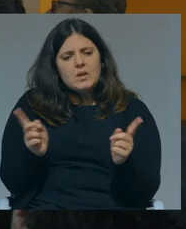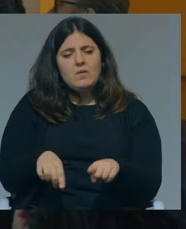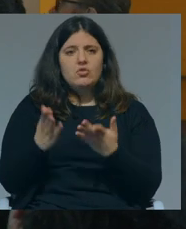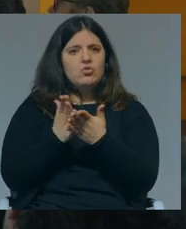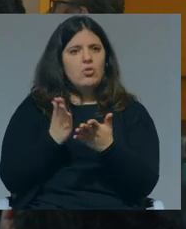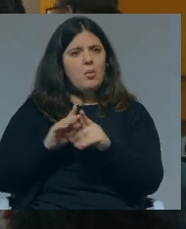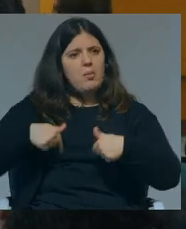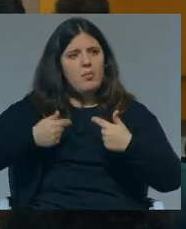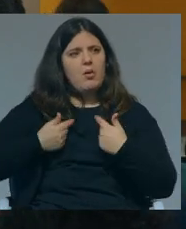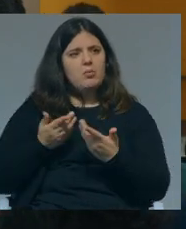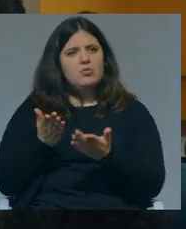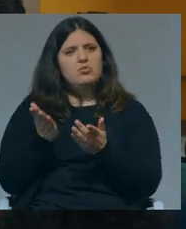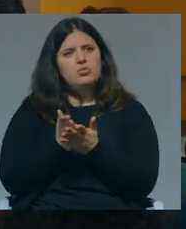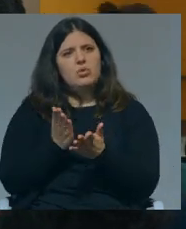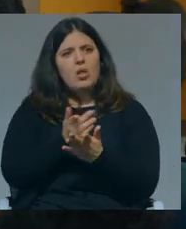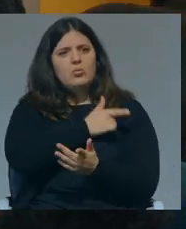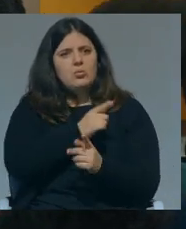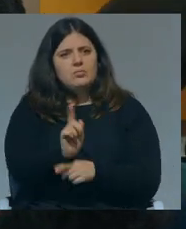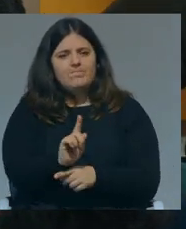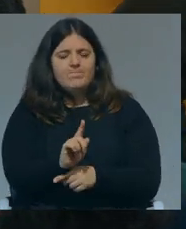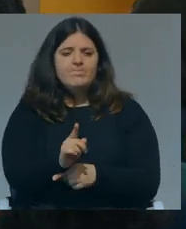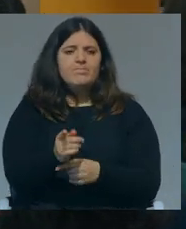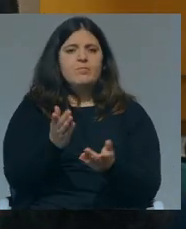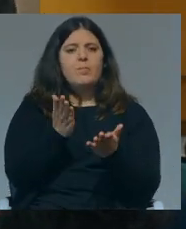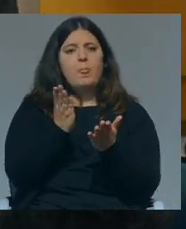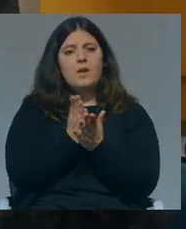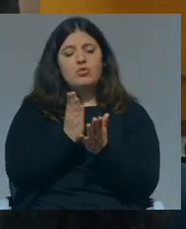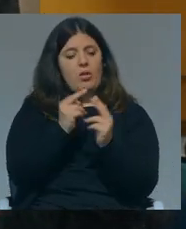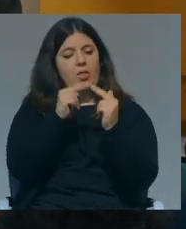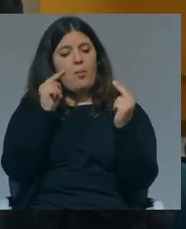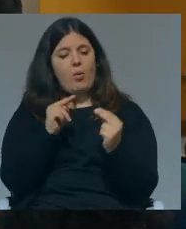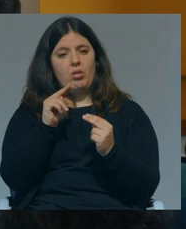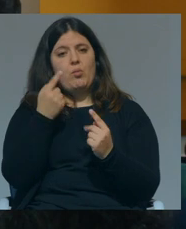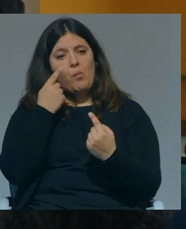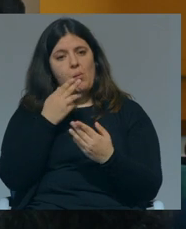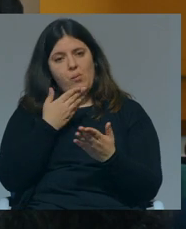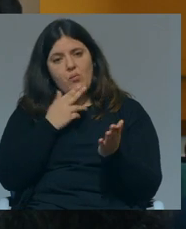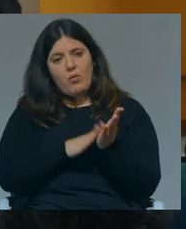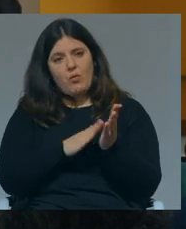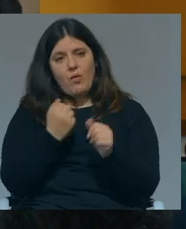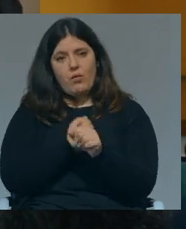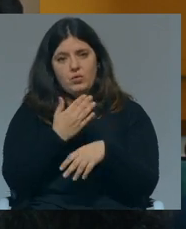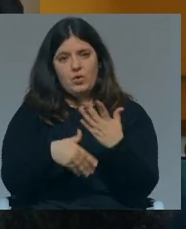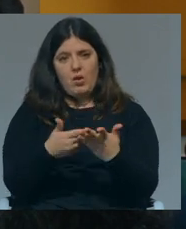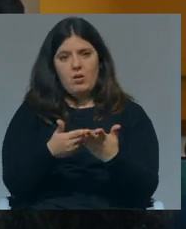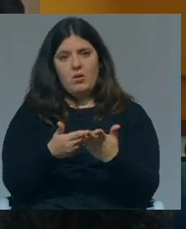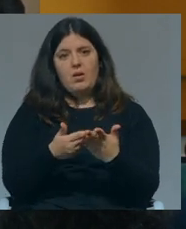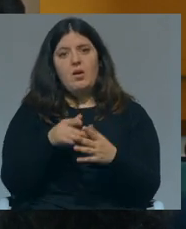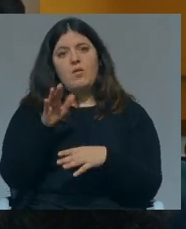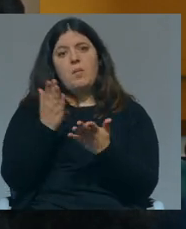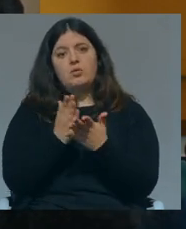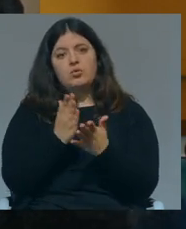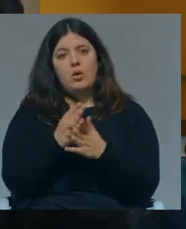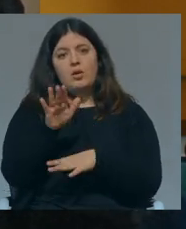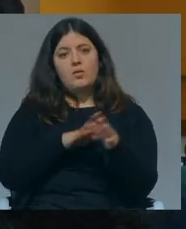a questão da escola a escola pública a escola pública do bom losto não é o arquiteto do bom losto que é uma escola que é uma